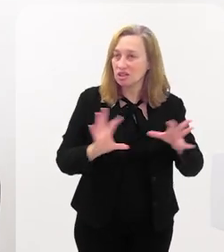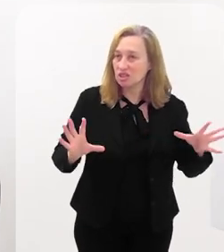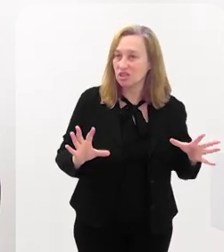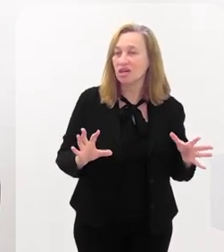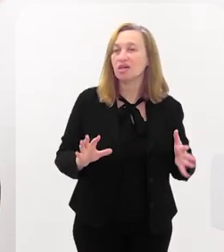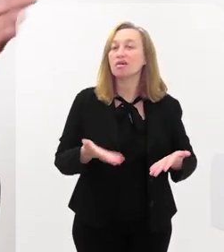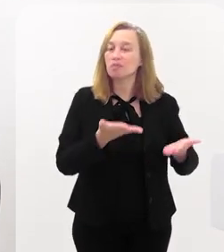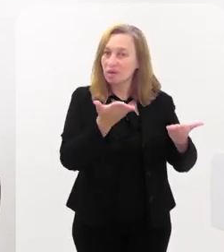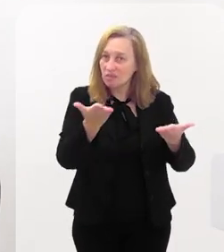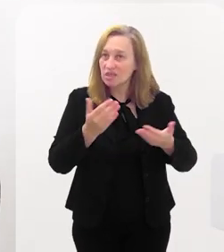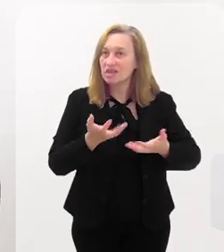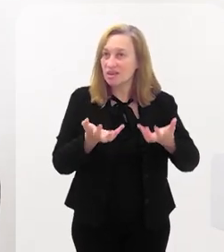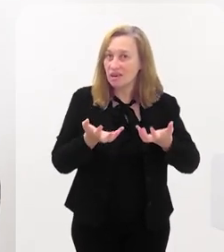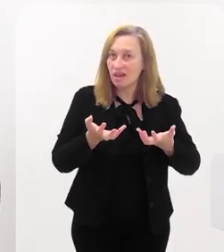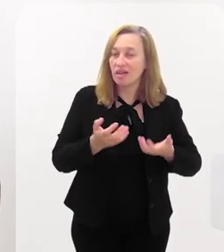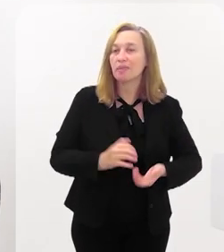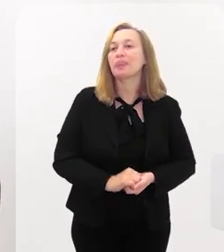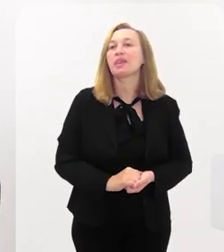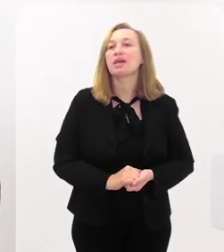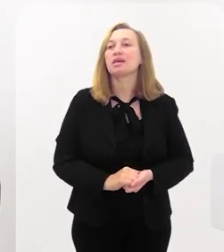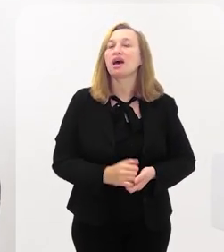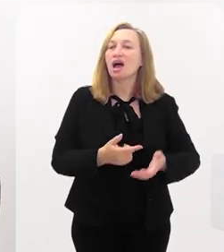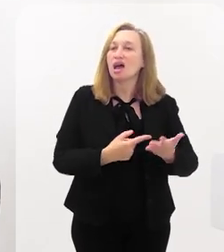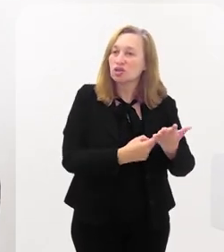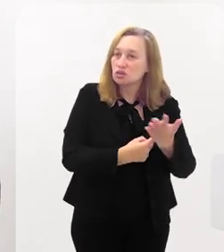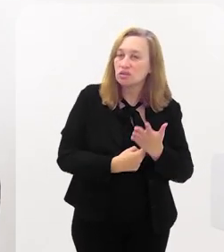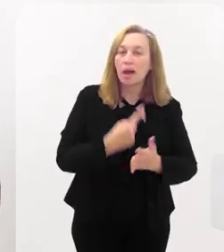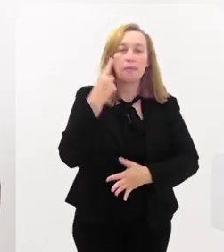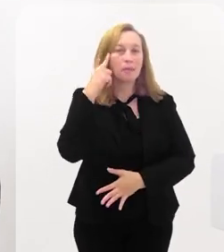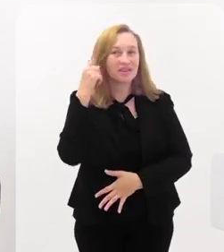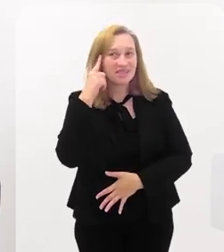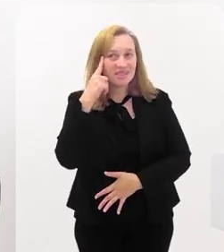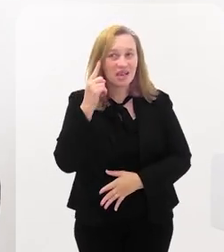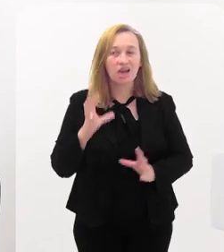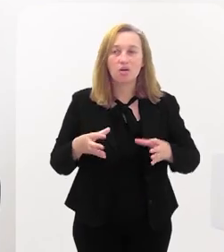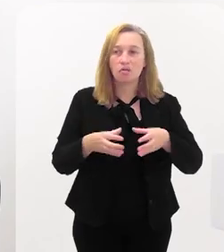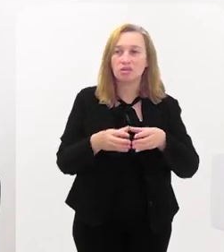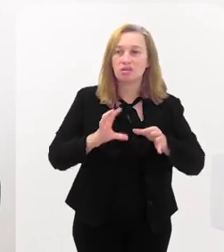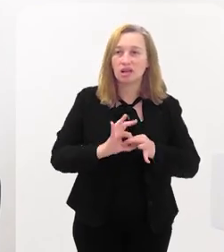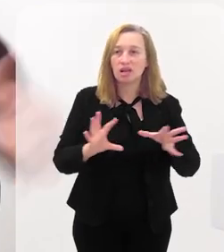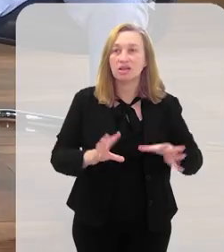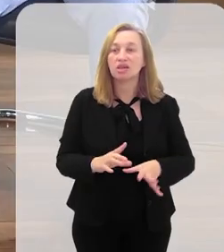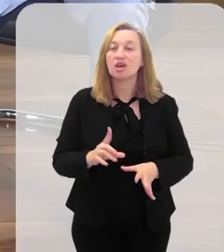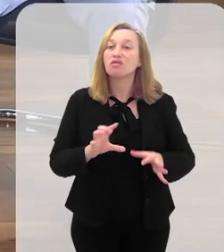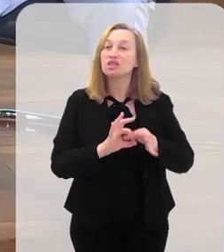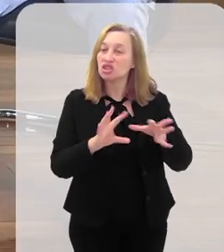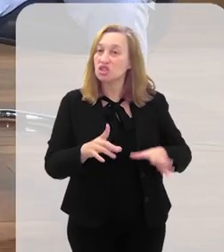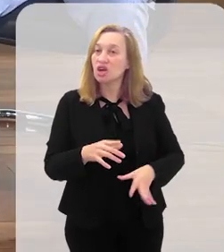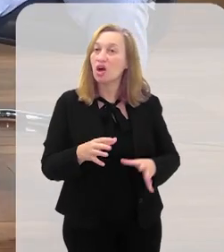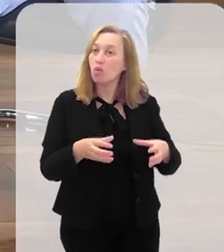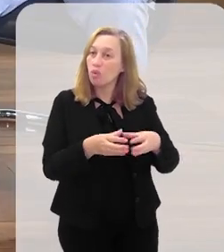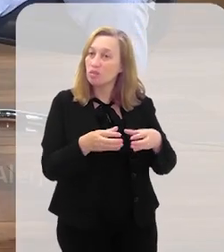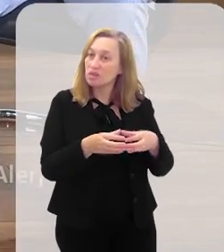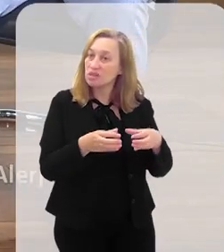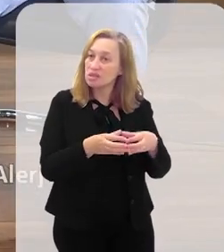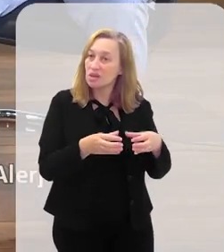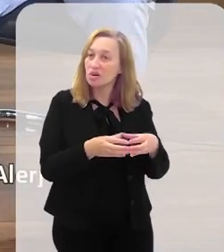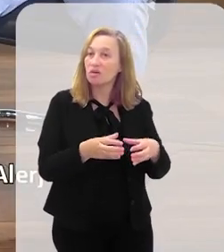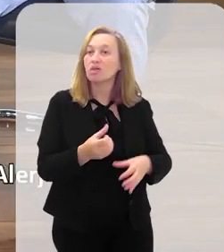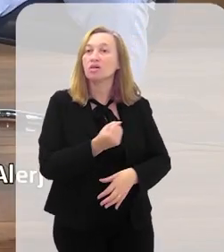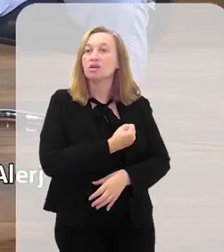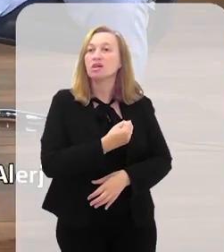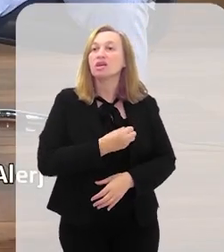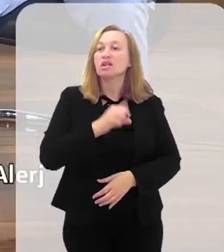aberto para você que quer contribuir, pensar, nossa comissão está aberta. E eu vou deixar aqui o telefone da comissão. Deixa aí.